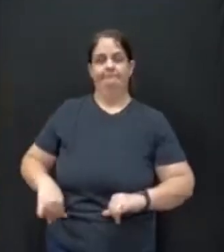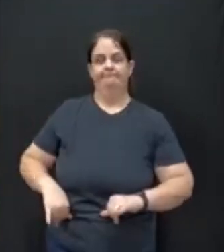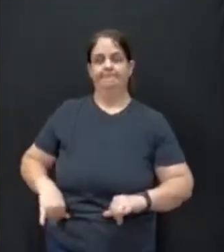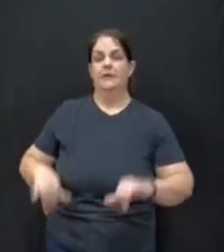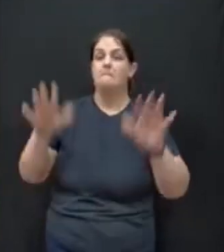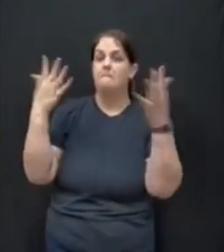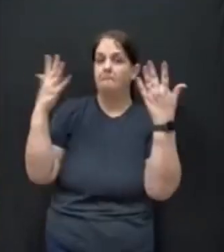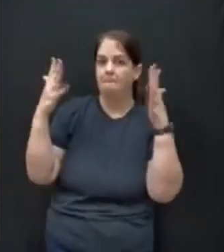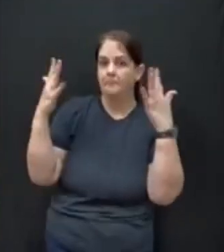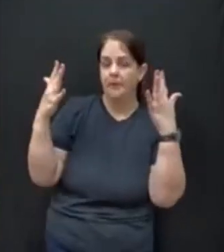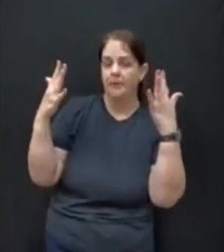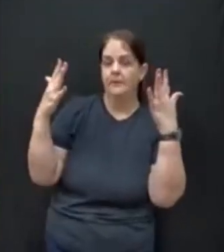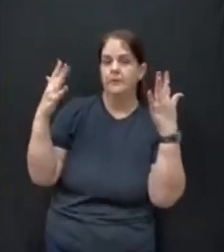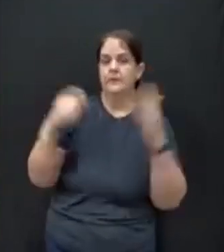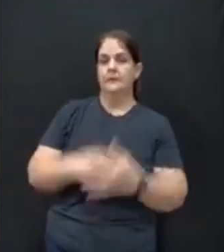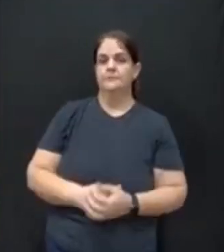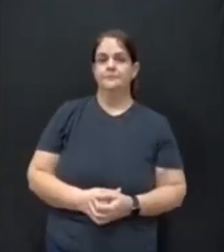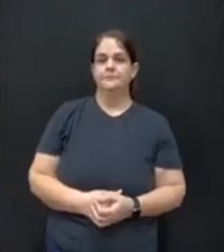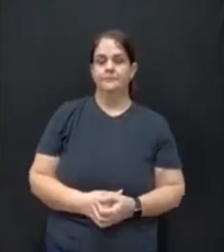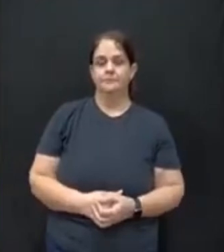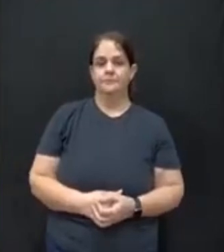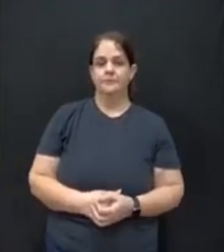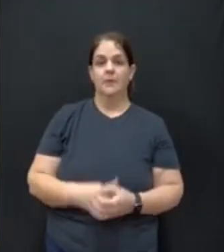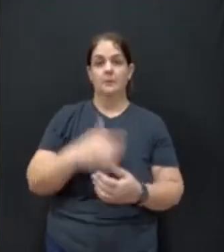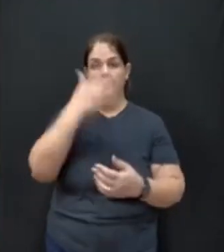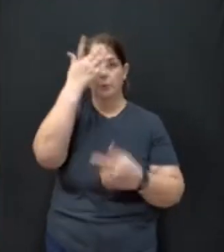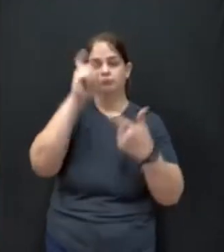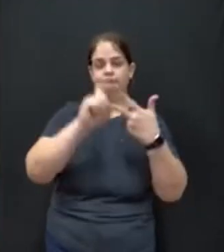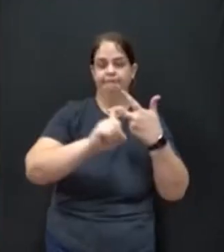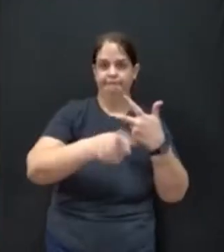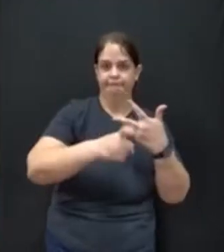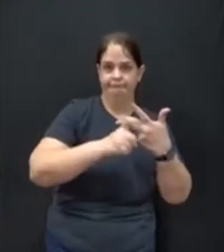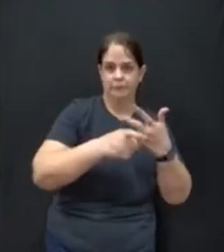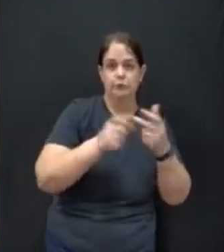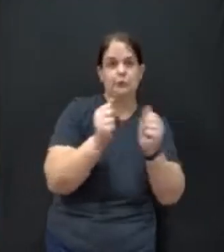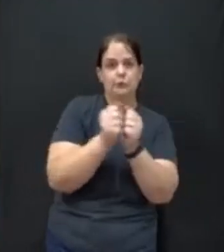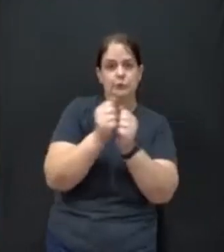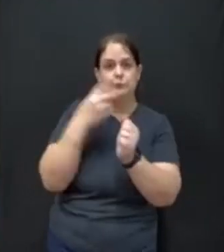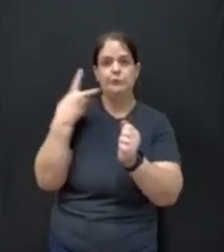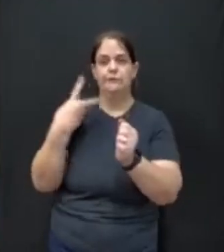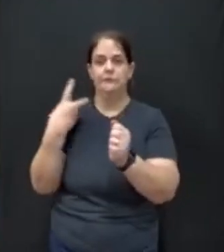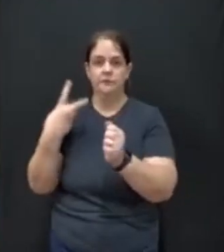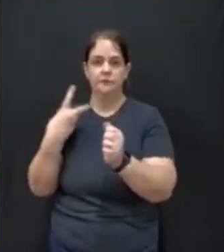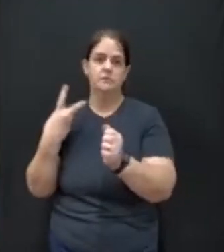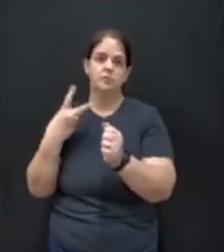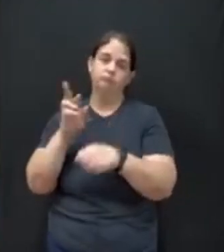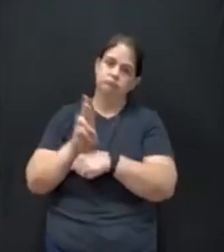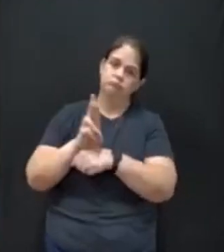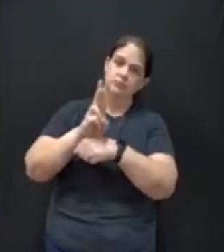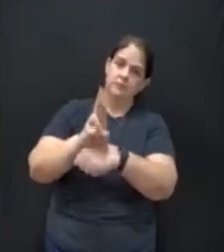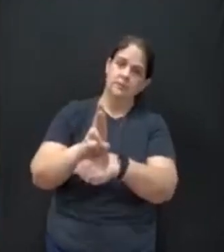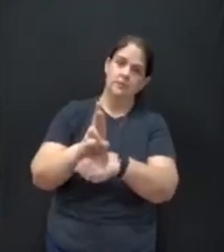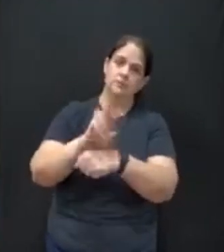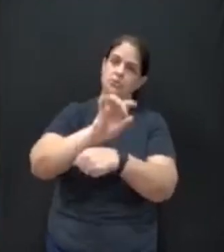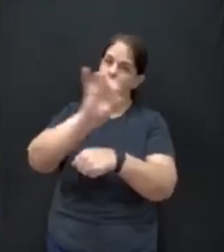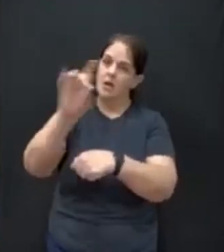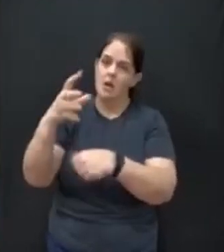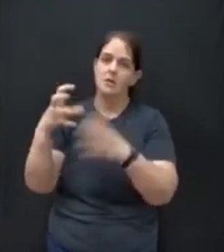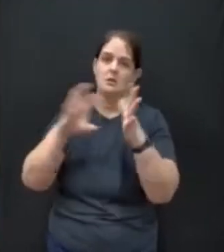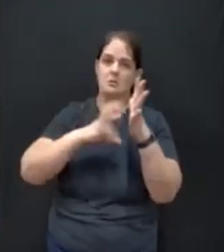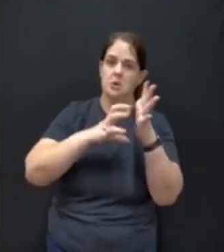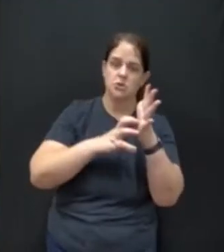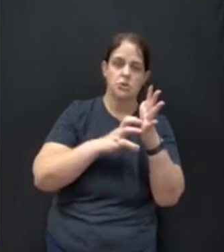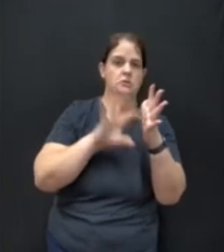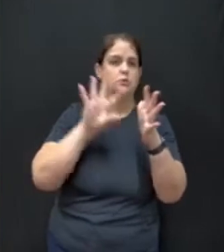parabenizar que o pessoal agora do Executivo, junto com alguns vereadores, das lideranças de cada partido, seja